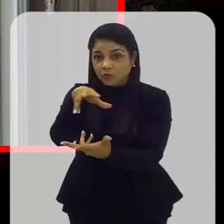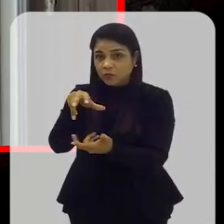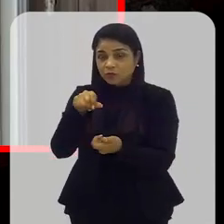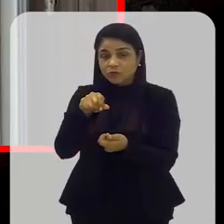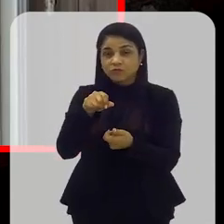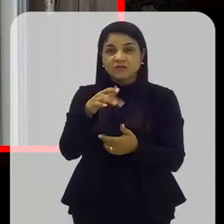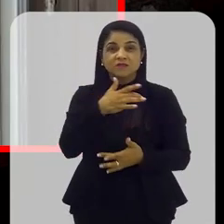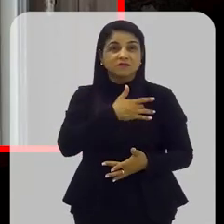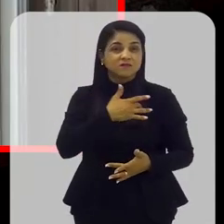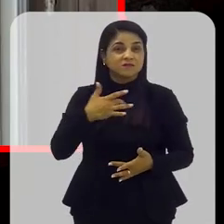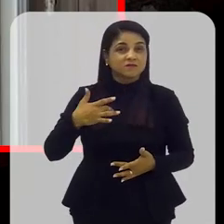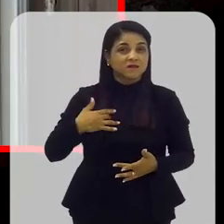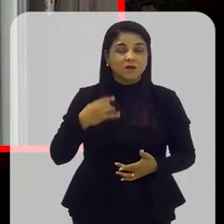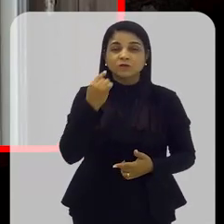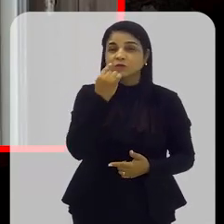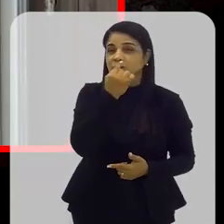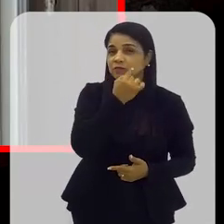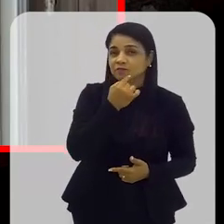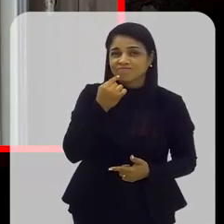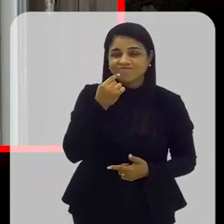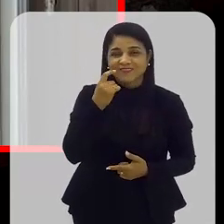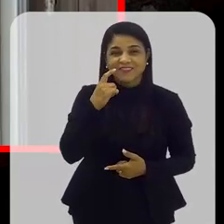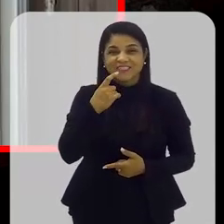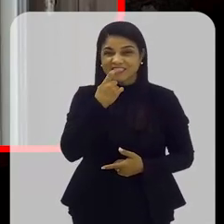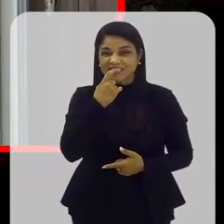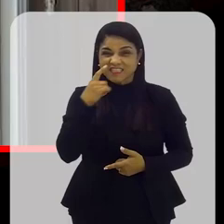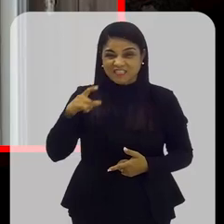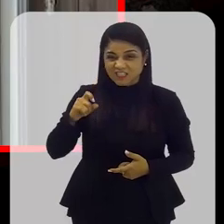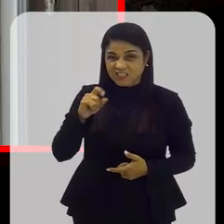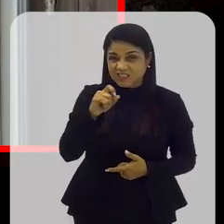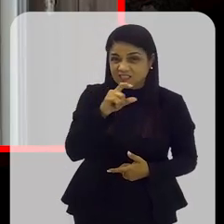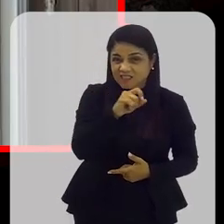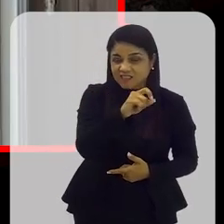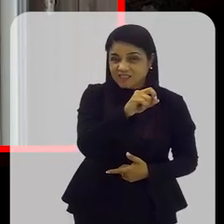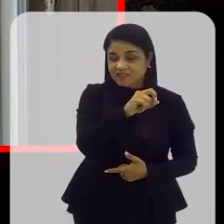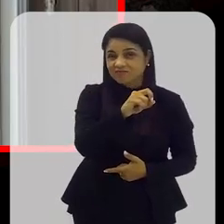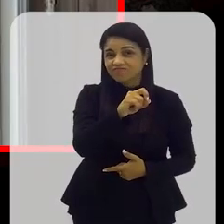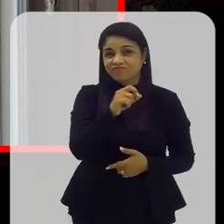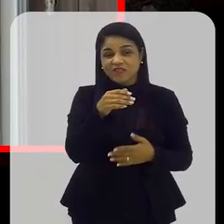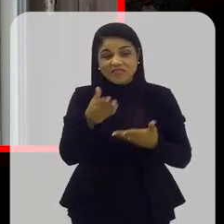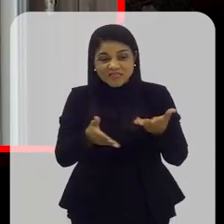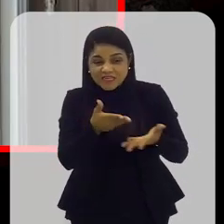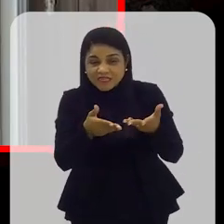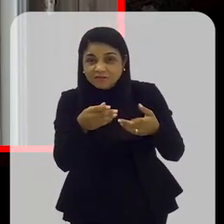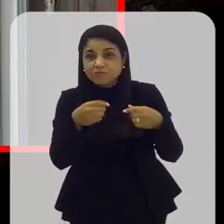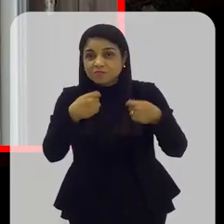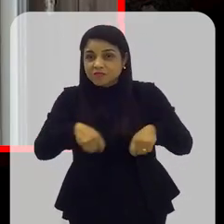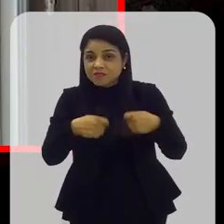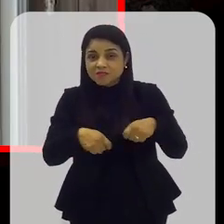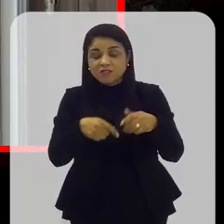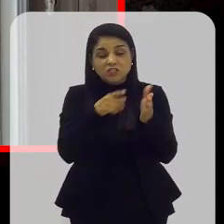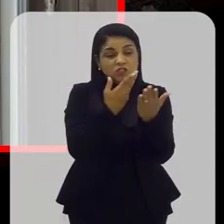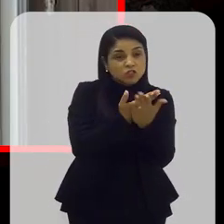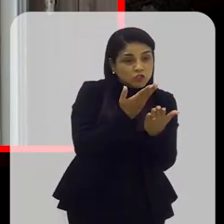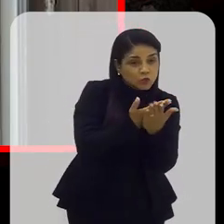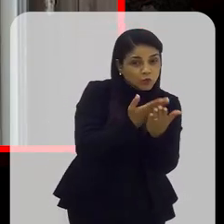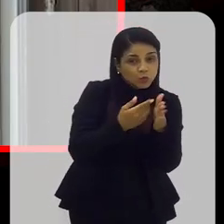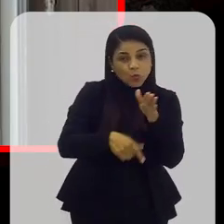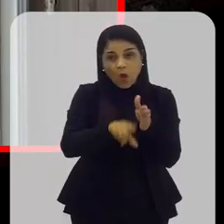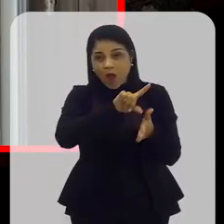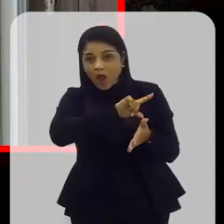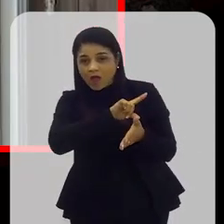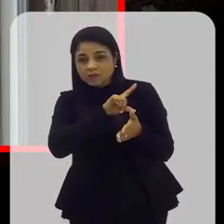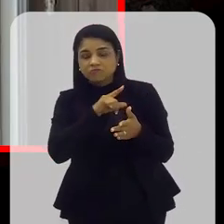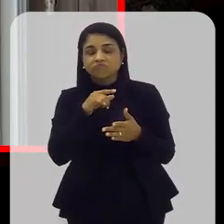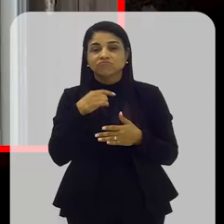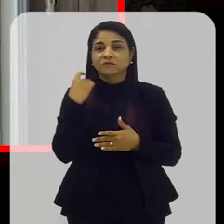o assunto é a saúde bucal, a carie não tratada em dentes permanentes. Apesar de estudos recentes apontarem que a saúde